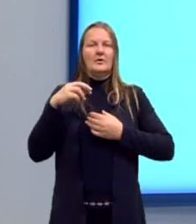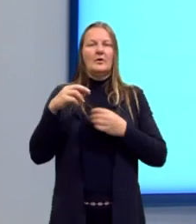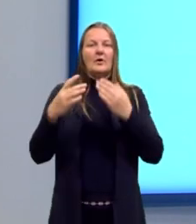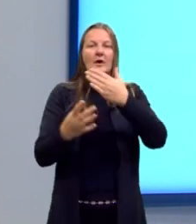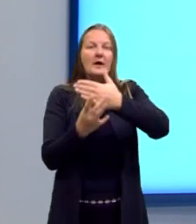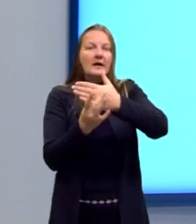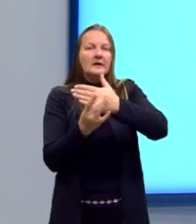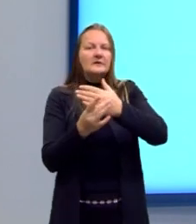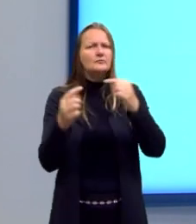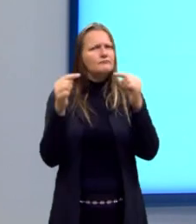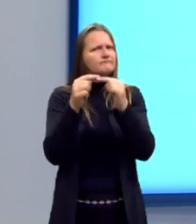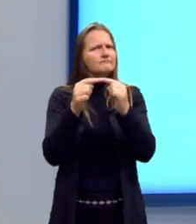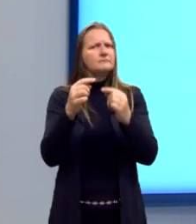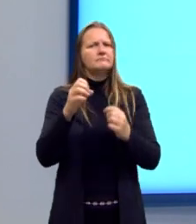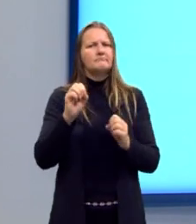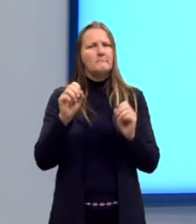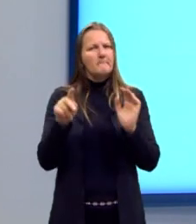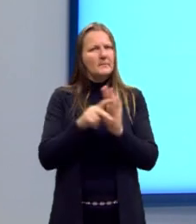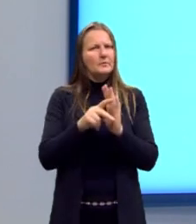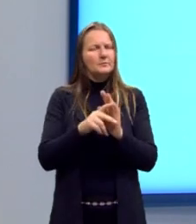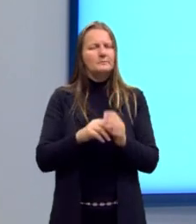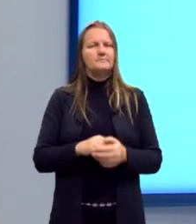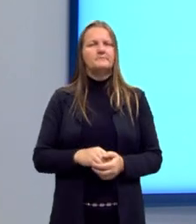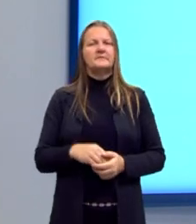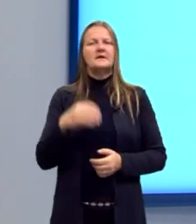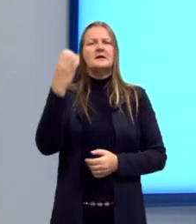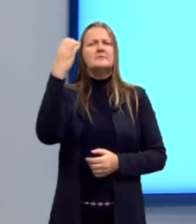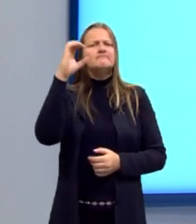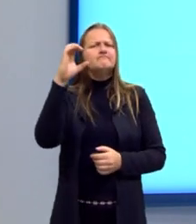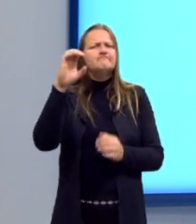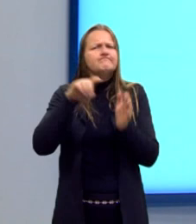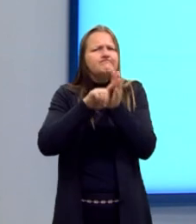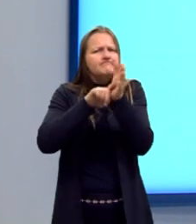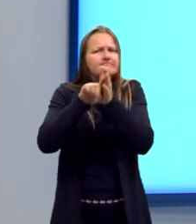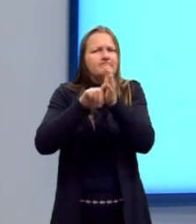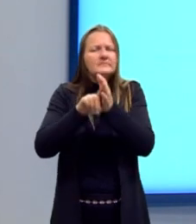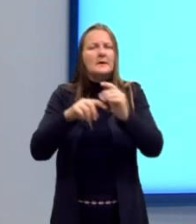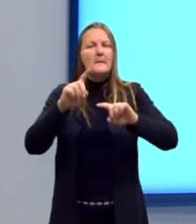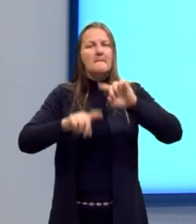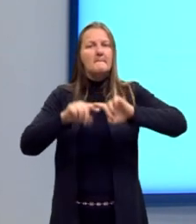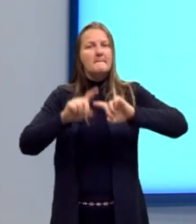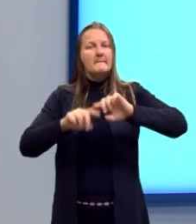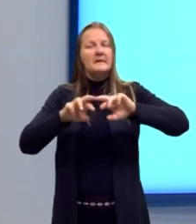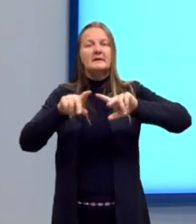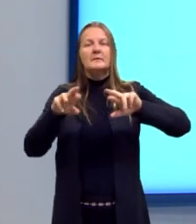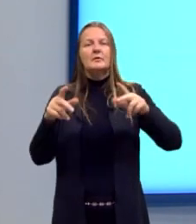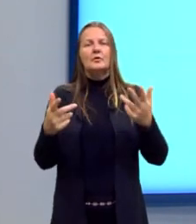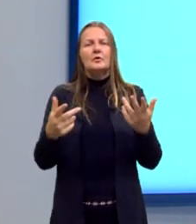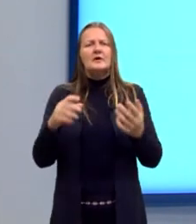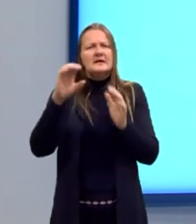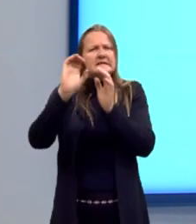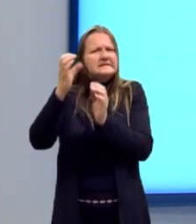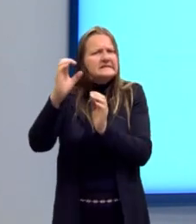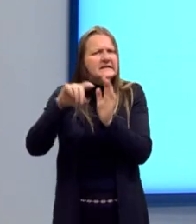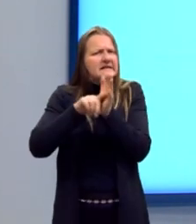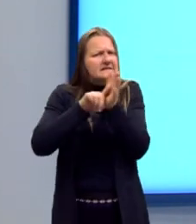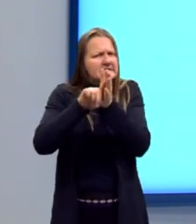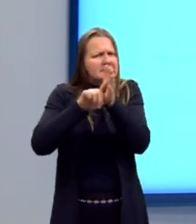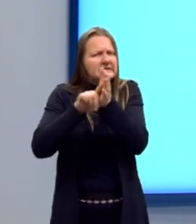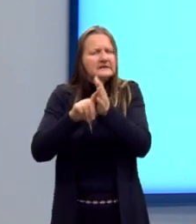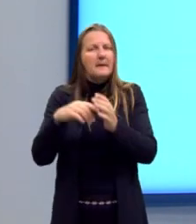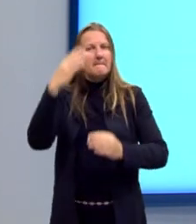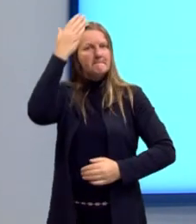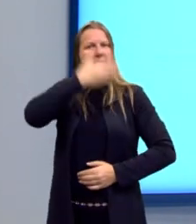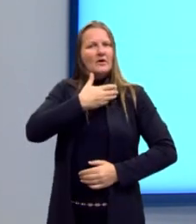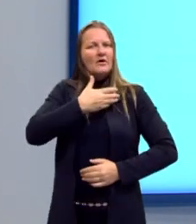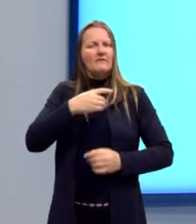objetivo. Sempre ao contrário. Cientificismo e materialismo. Então a ciência, a questão material das provas, de você